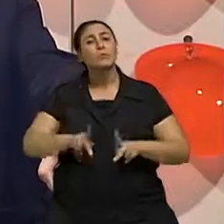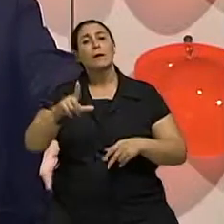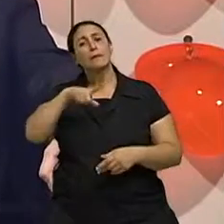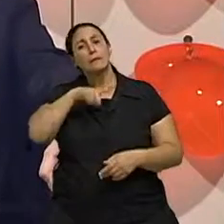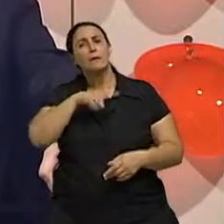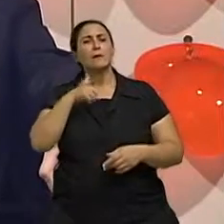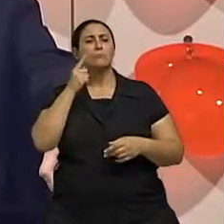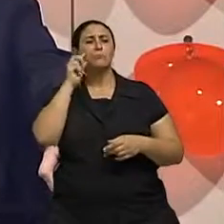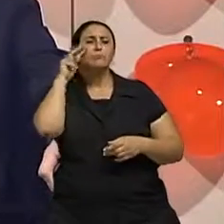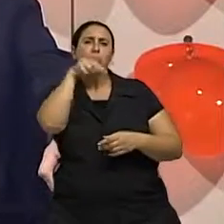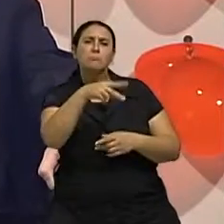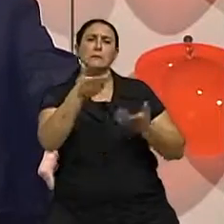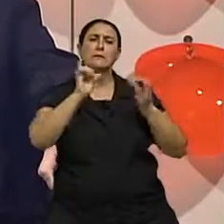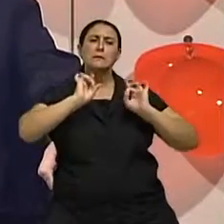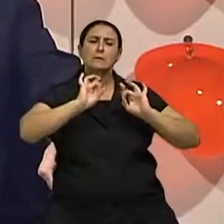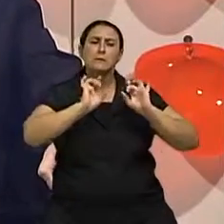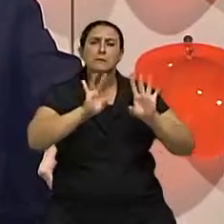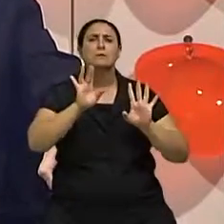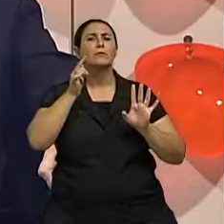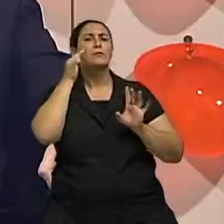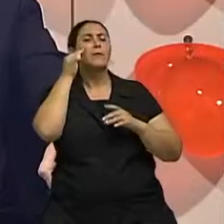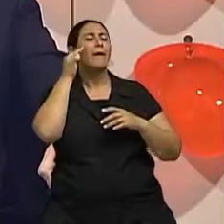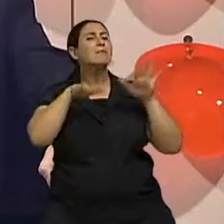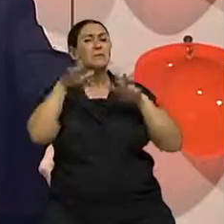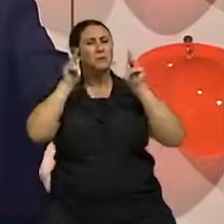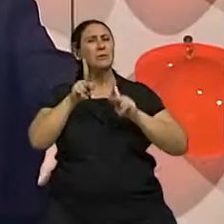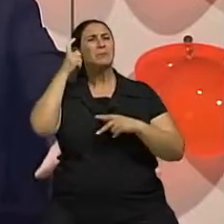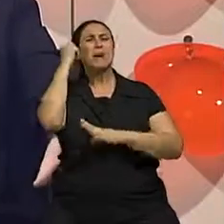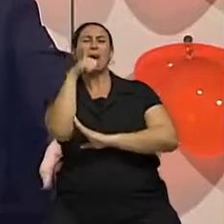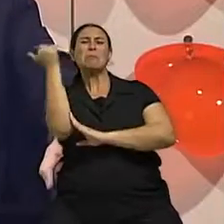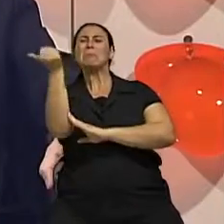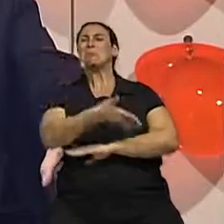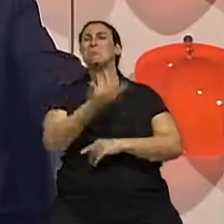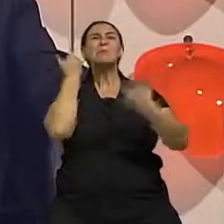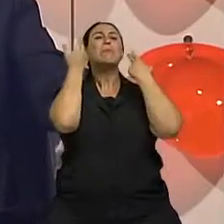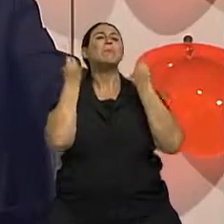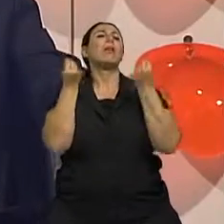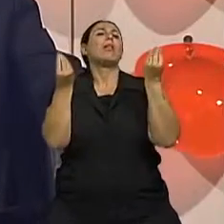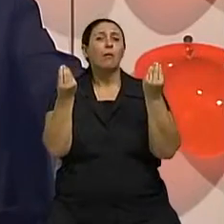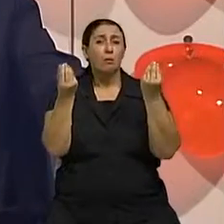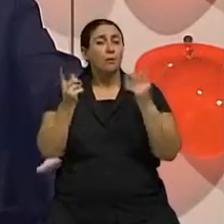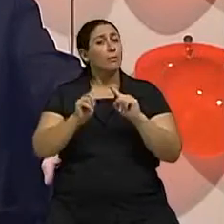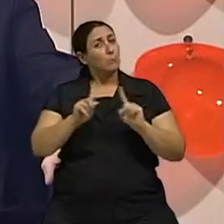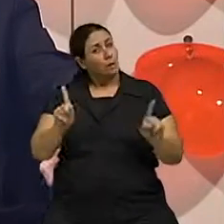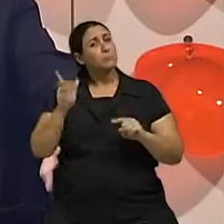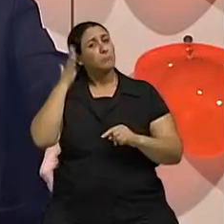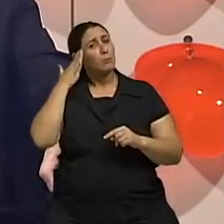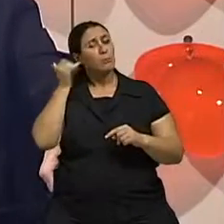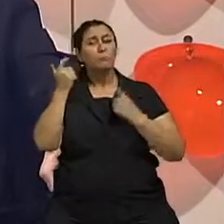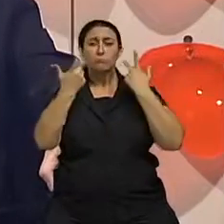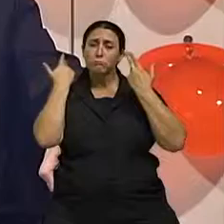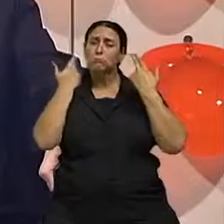especialidade, alguma coisa supérflua. Mas hoje se sabe que a cirurgia plástica é uma